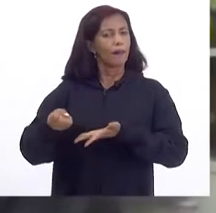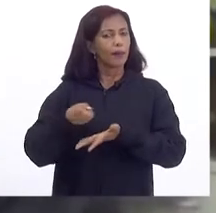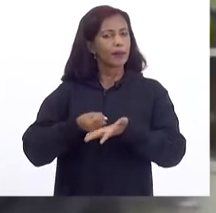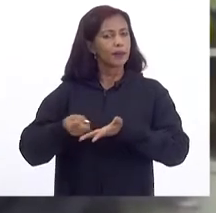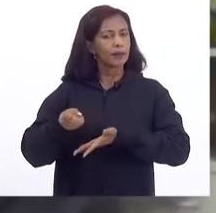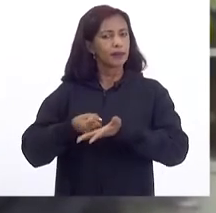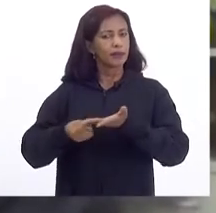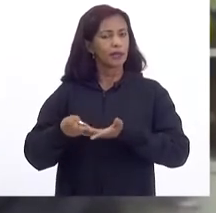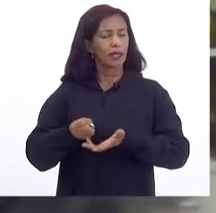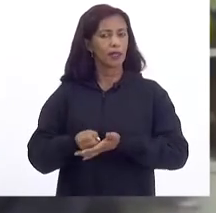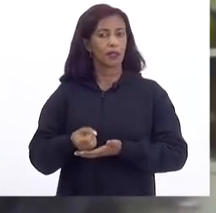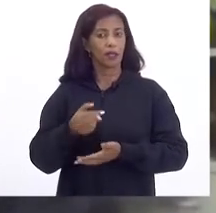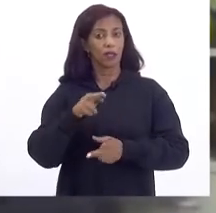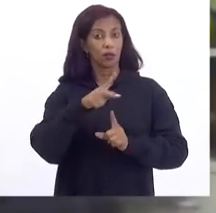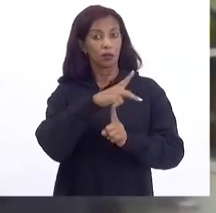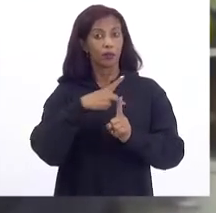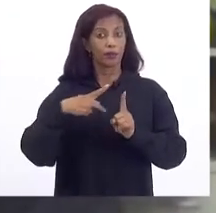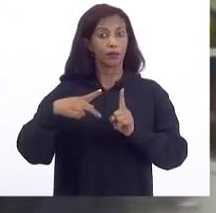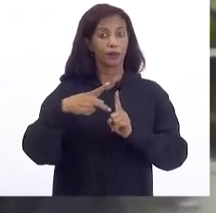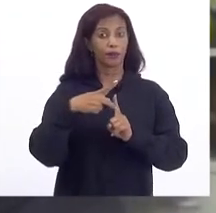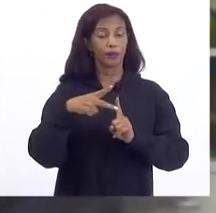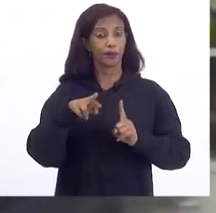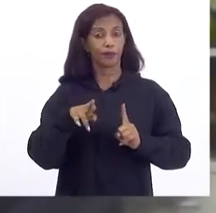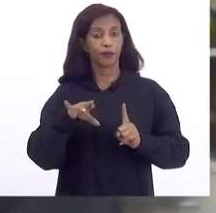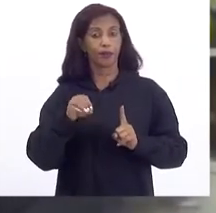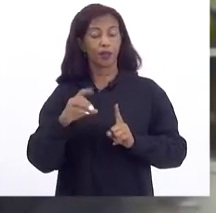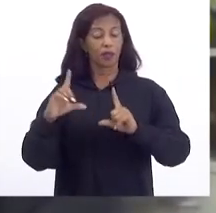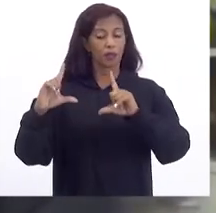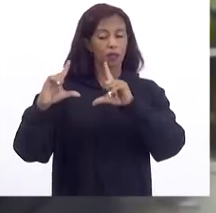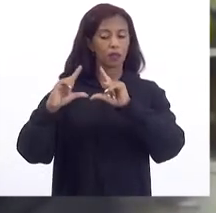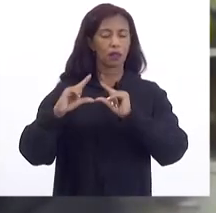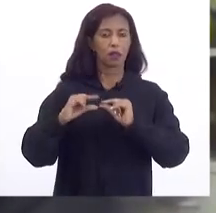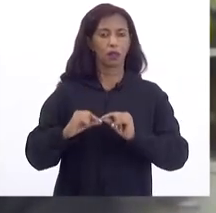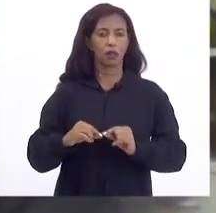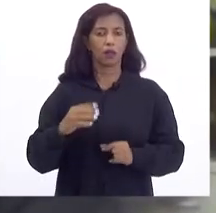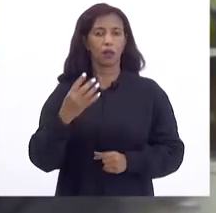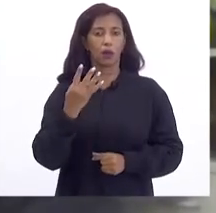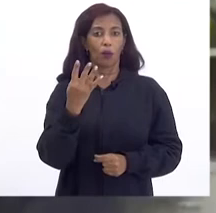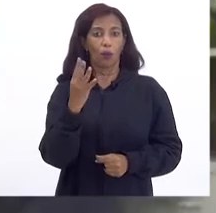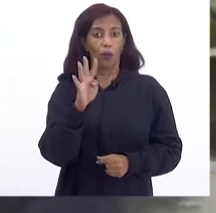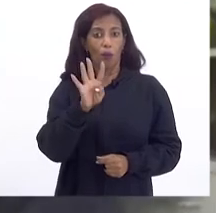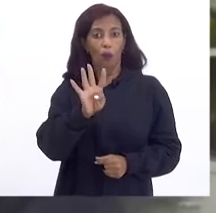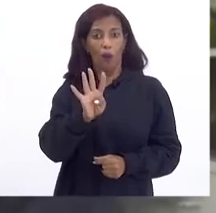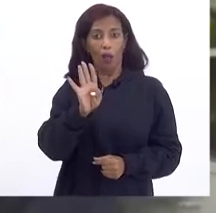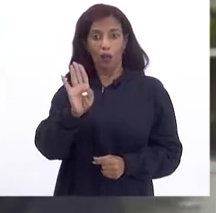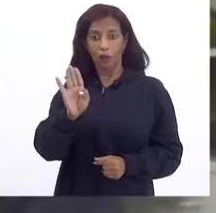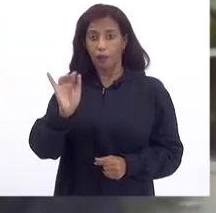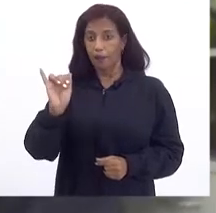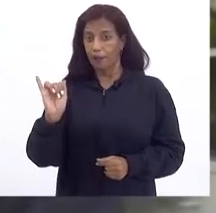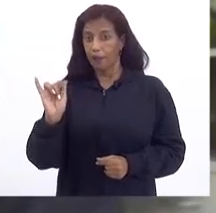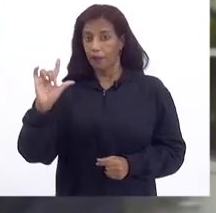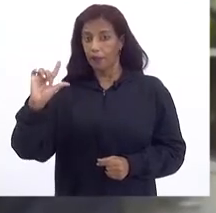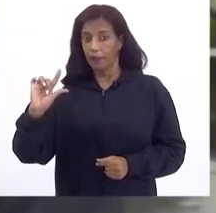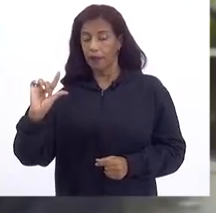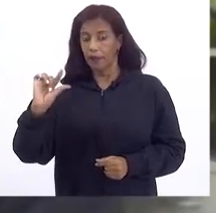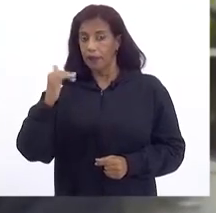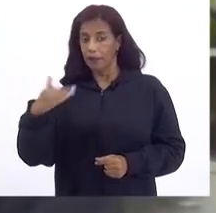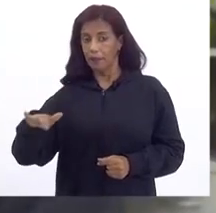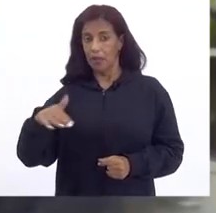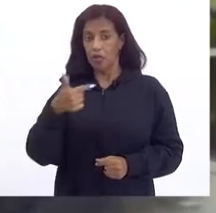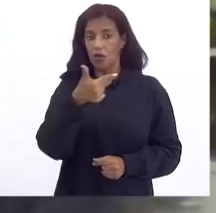Do Rio Previdência Que dá uma redução De 4,5 Em 2021